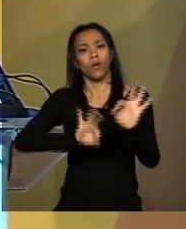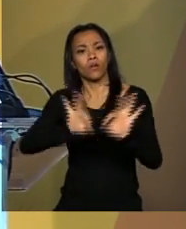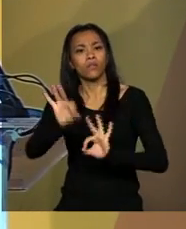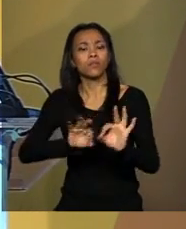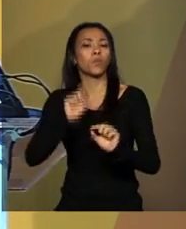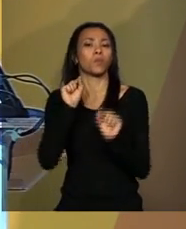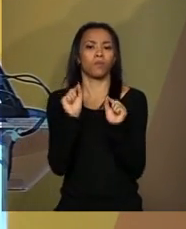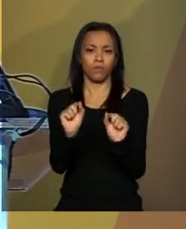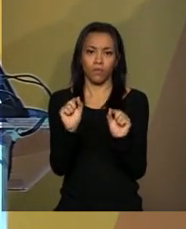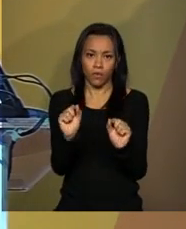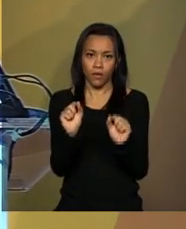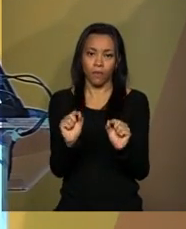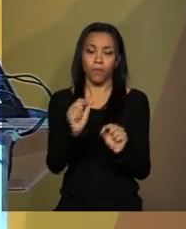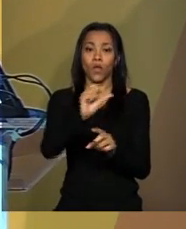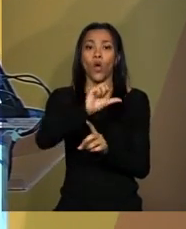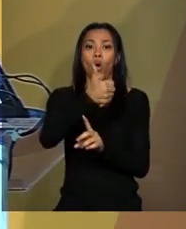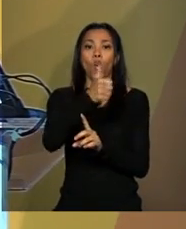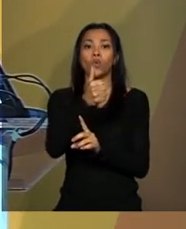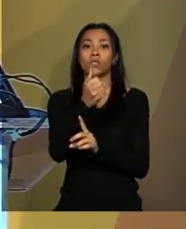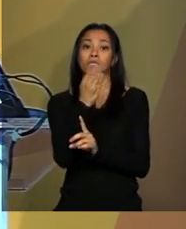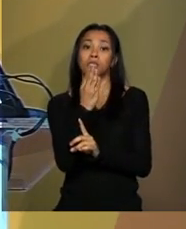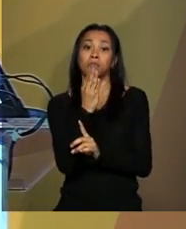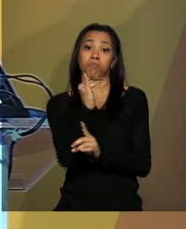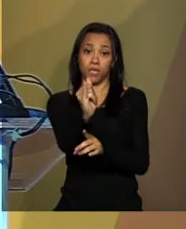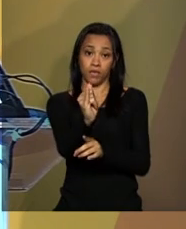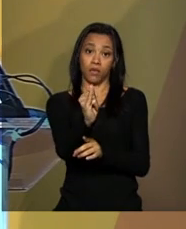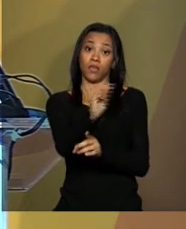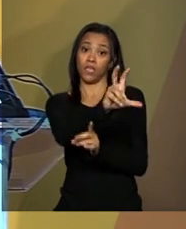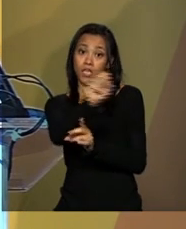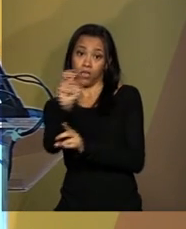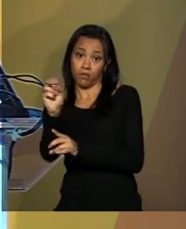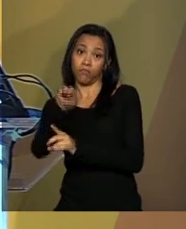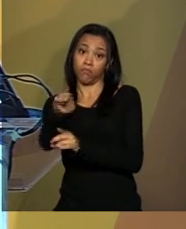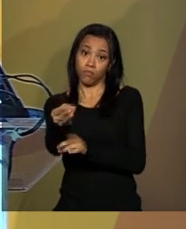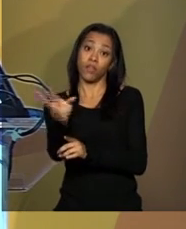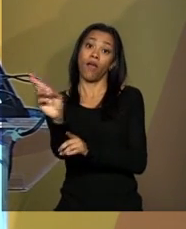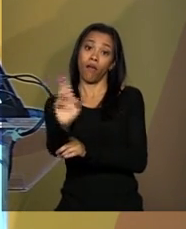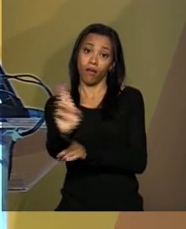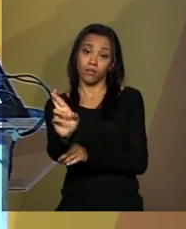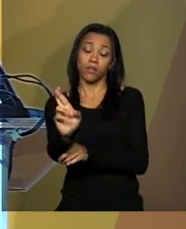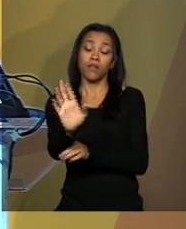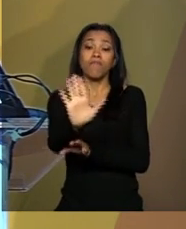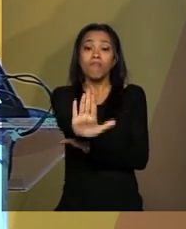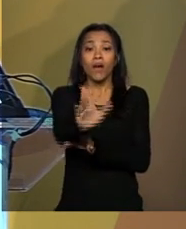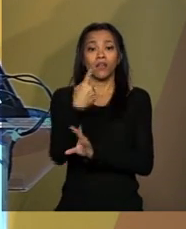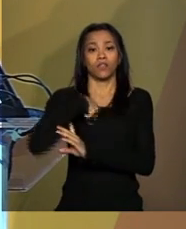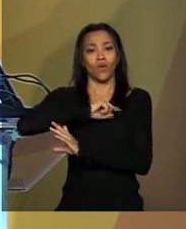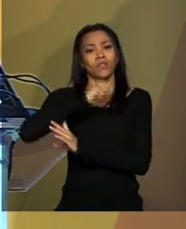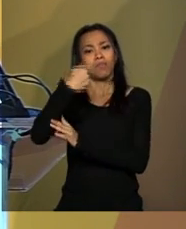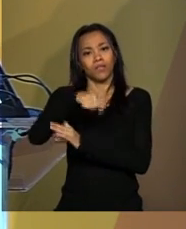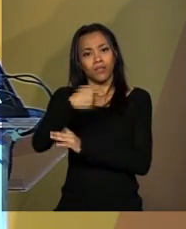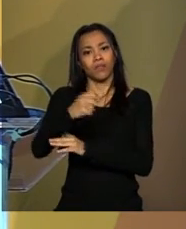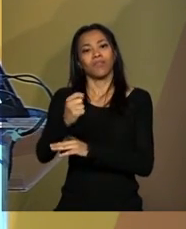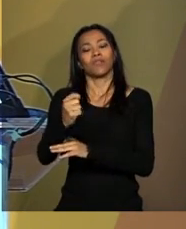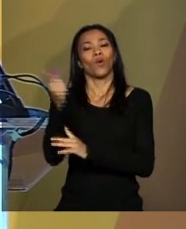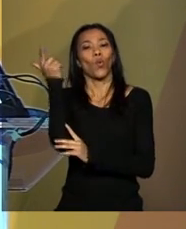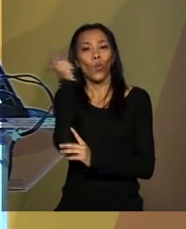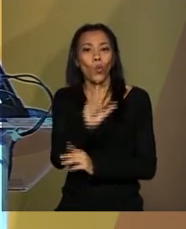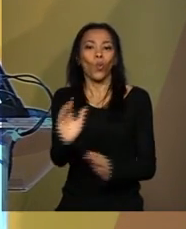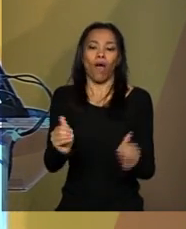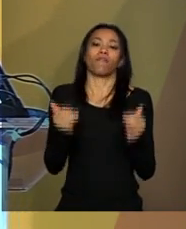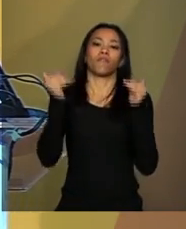de R$ 11,5 bilhões. Mas nós precisamos avançar mais.